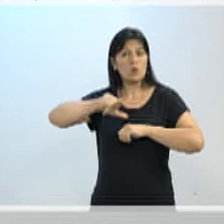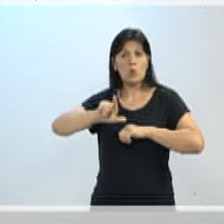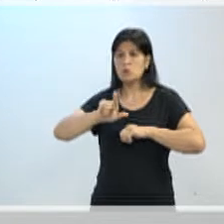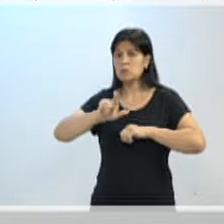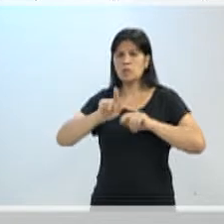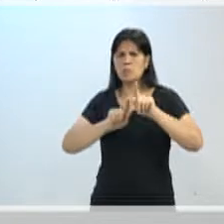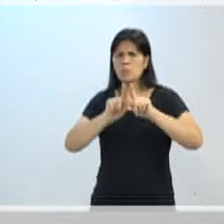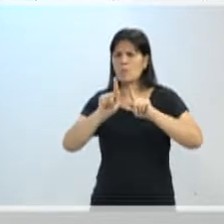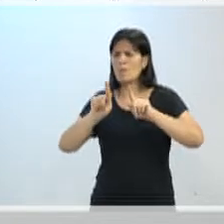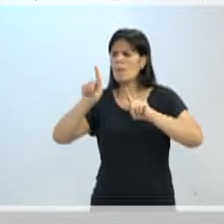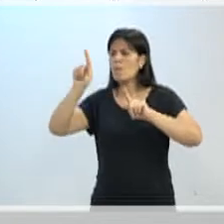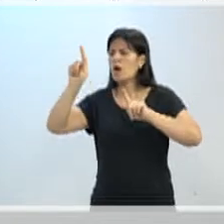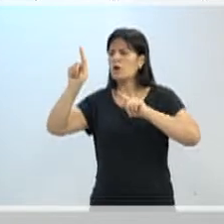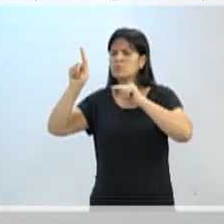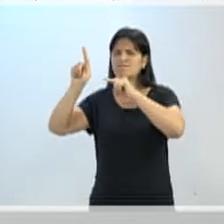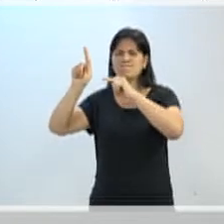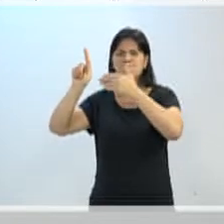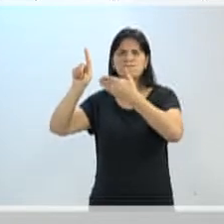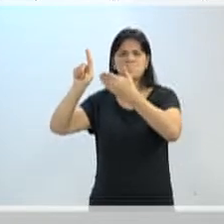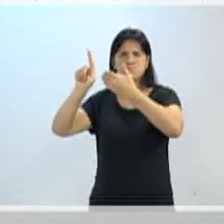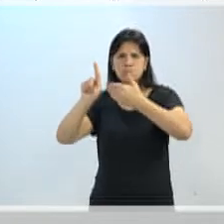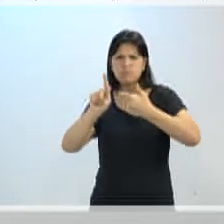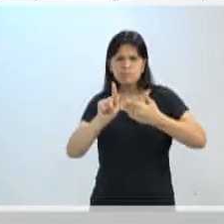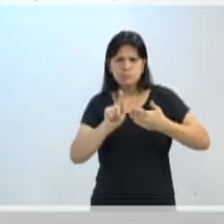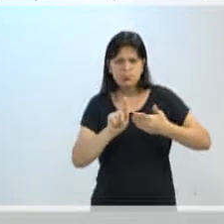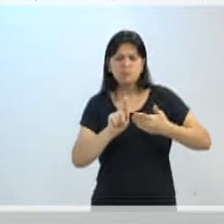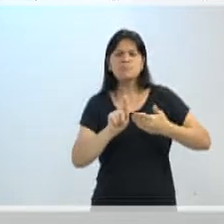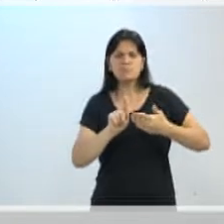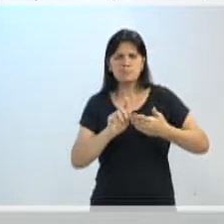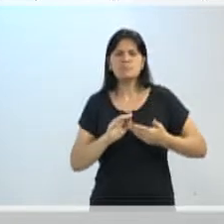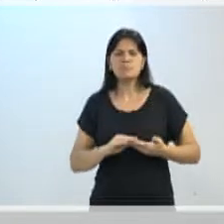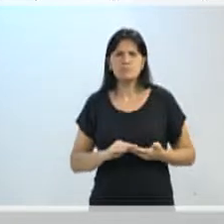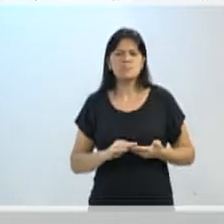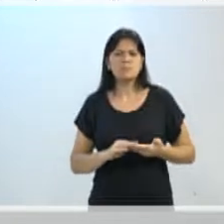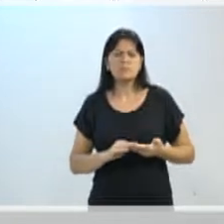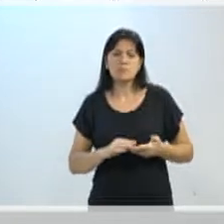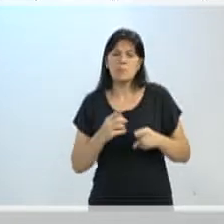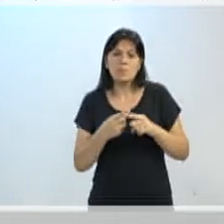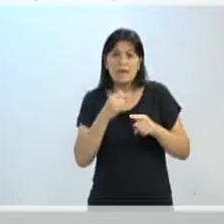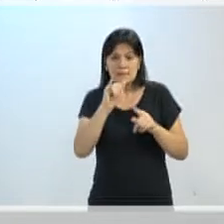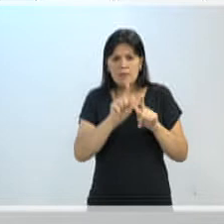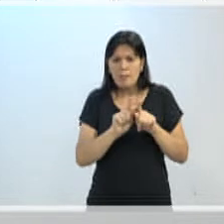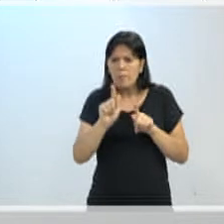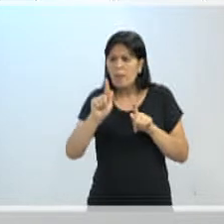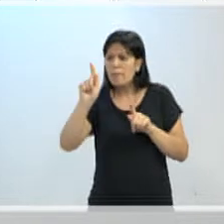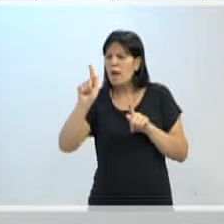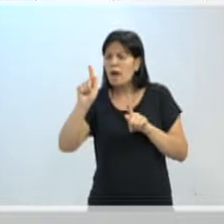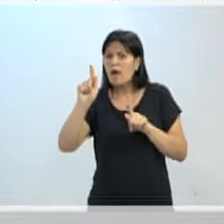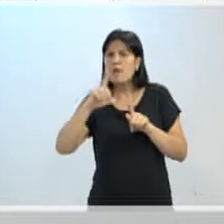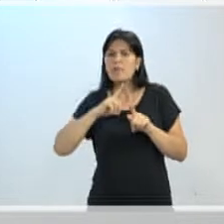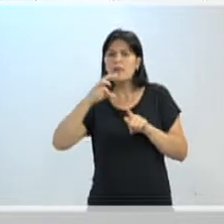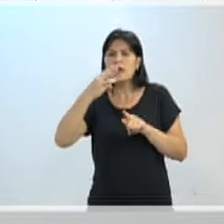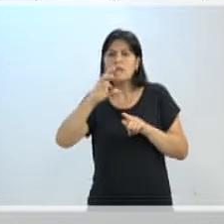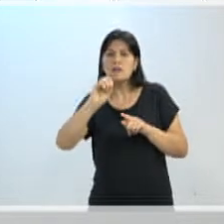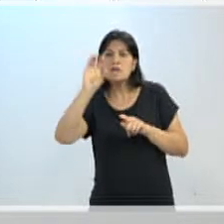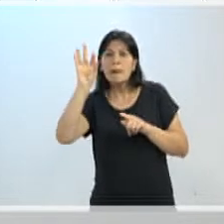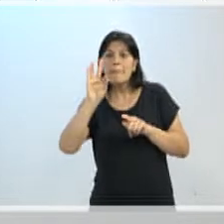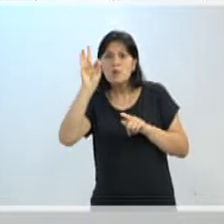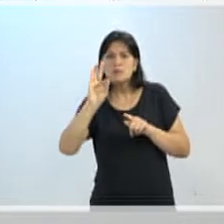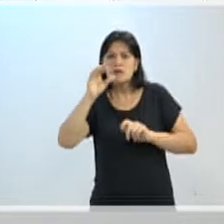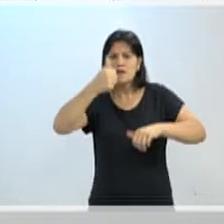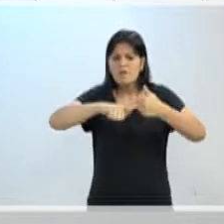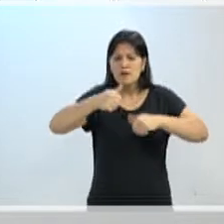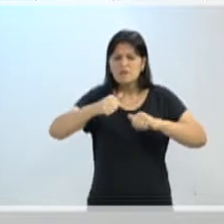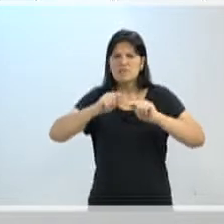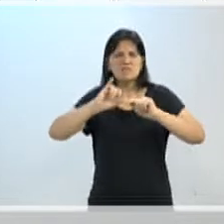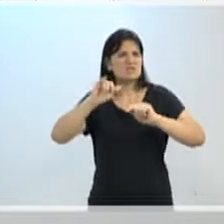ao invés de ganhar uma revisão de, vamos dizer, 30%, eles vão ganhar uma revisão de 27%. Ou seja, ele